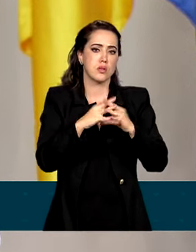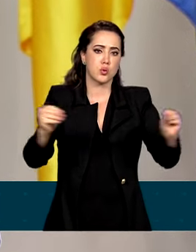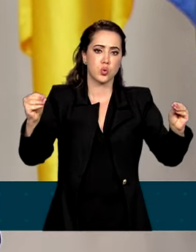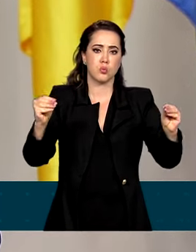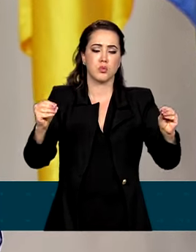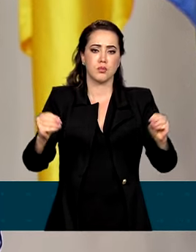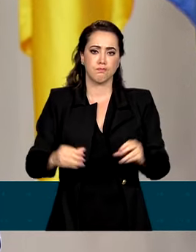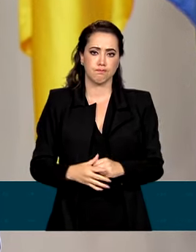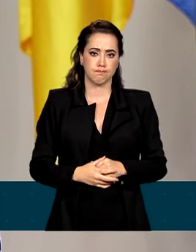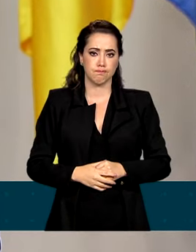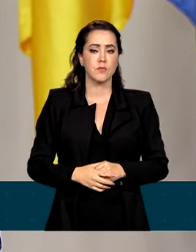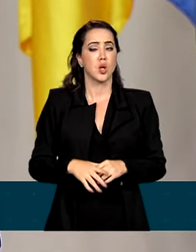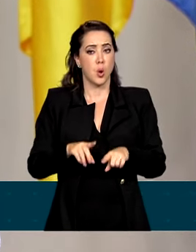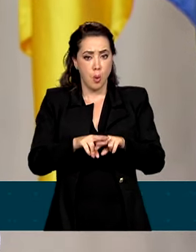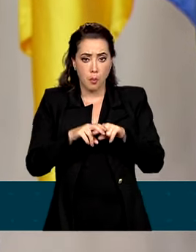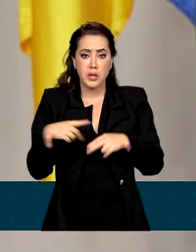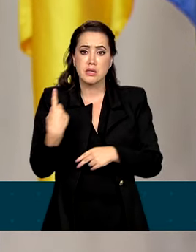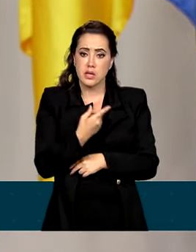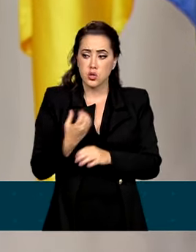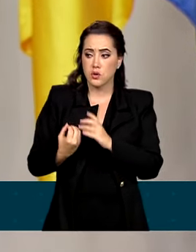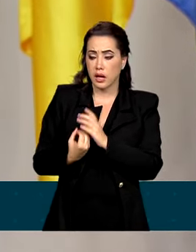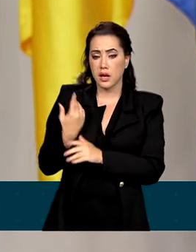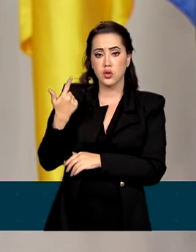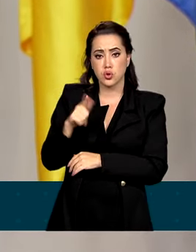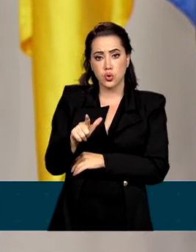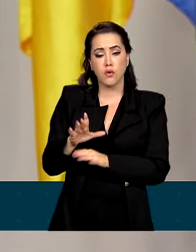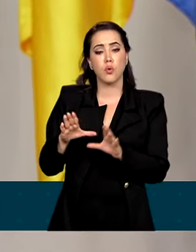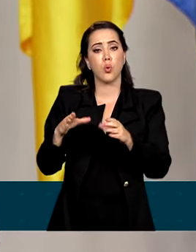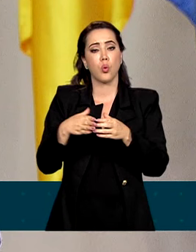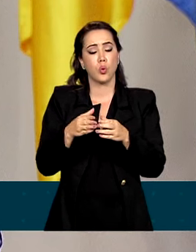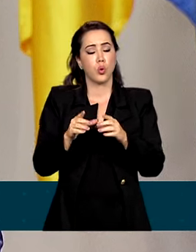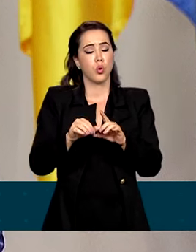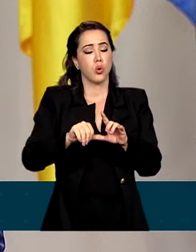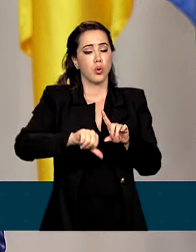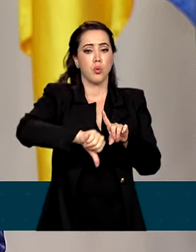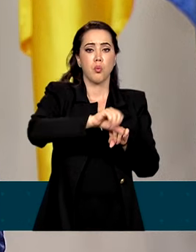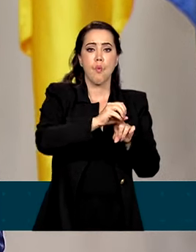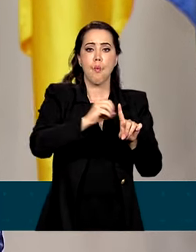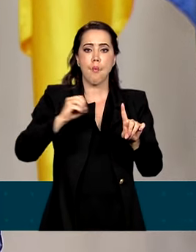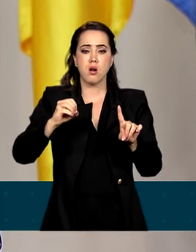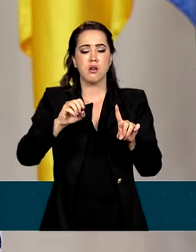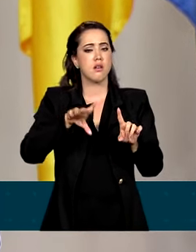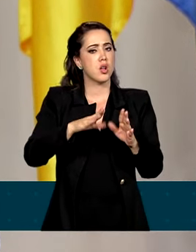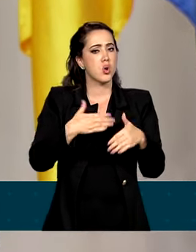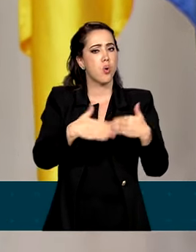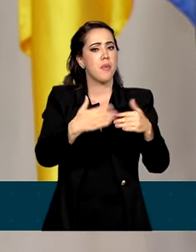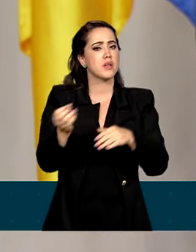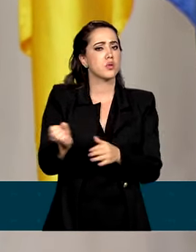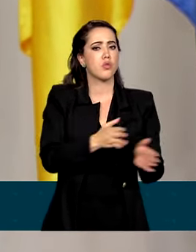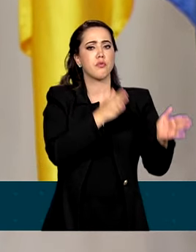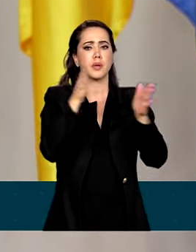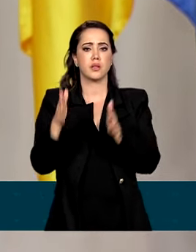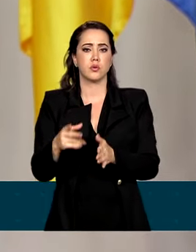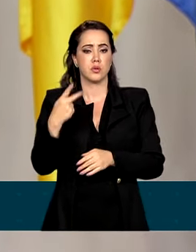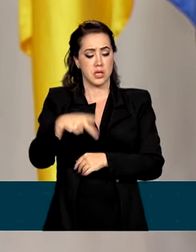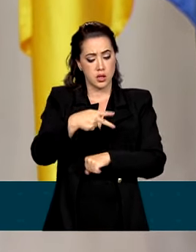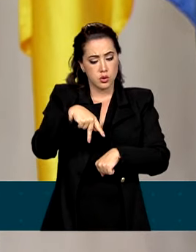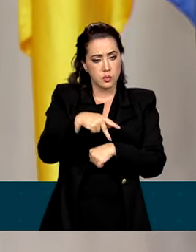É por isso, senhoras senhores, que recompusemos a Comissão de Anistia, a fim de que se inicie uma nova fase nesse país